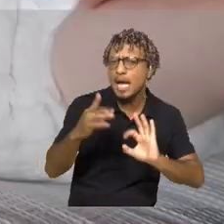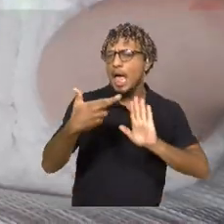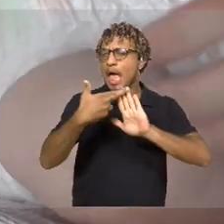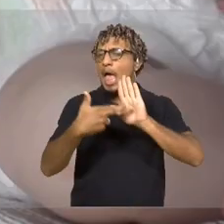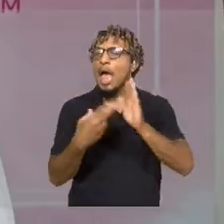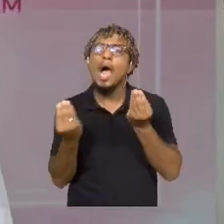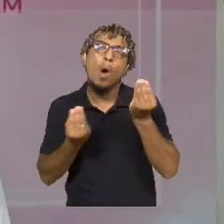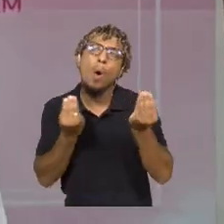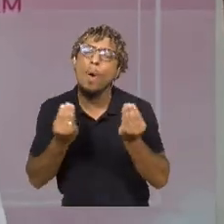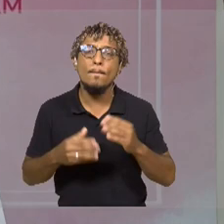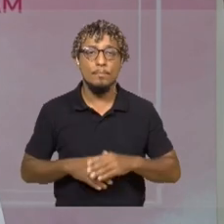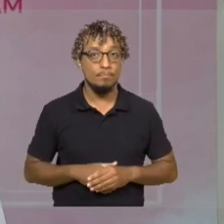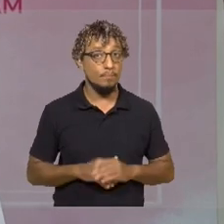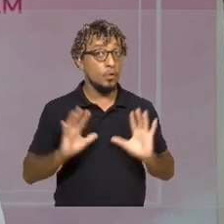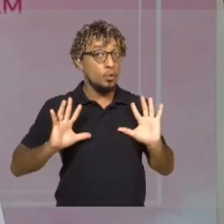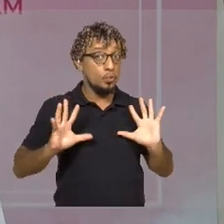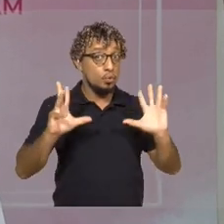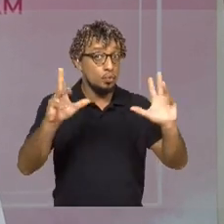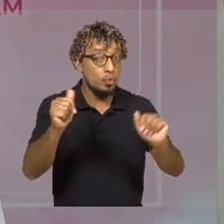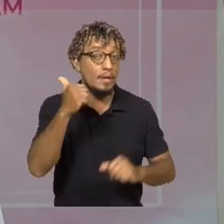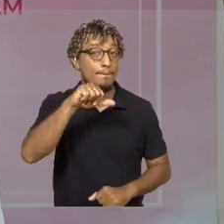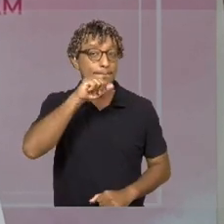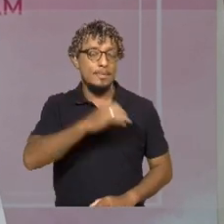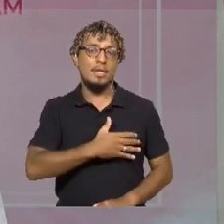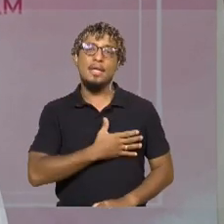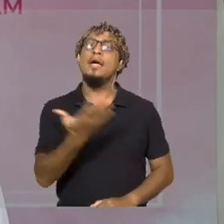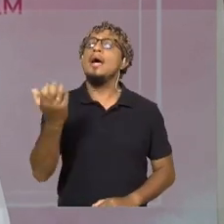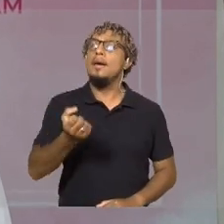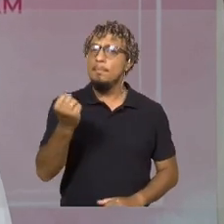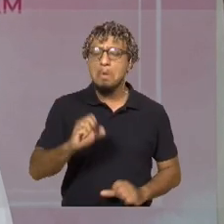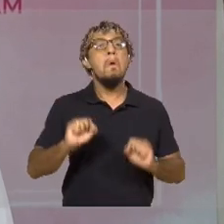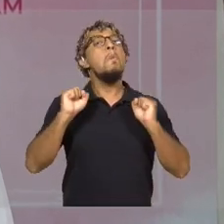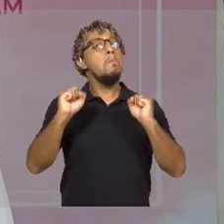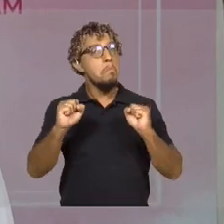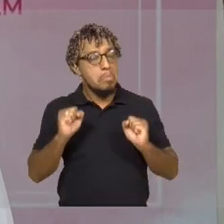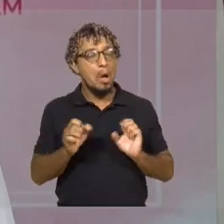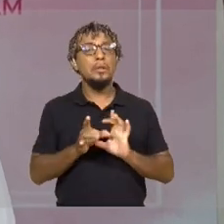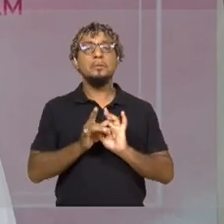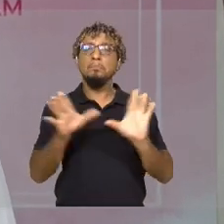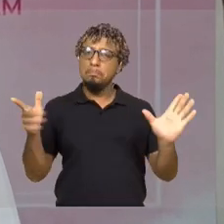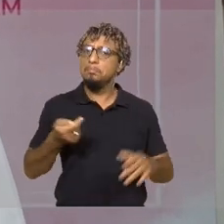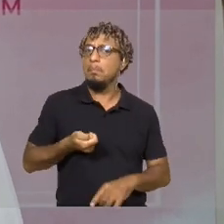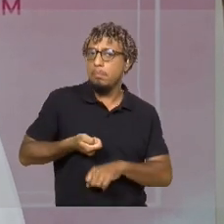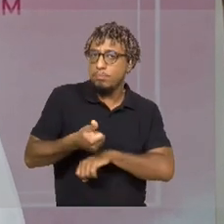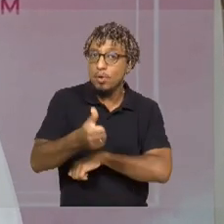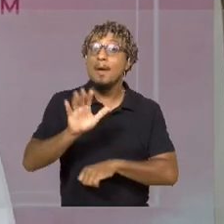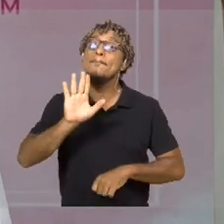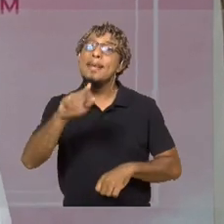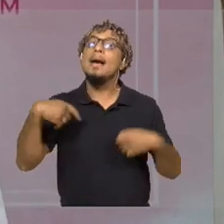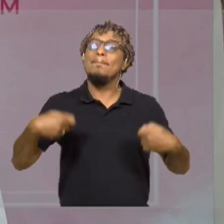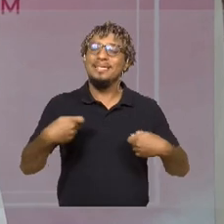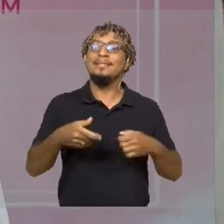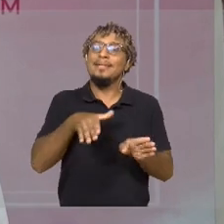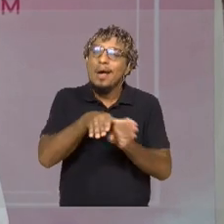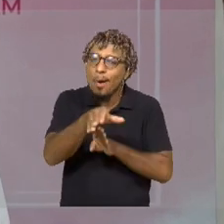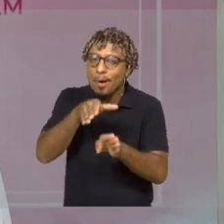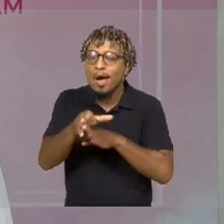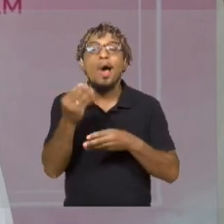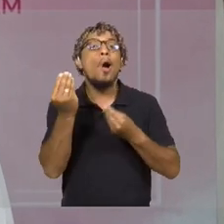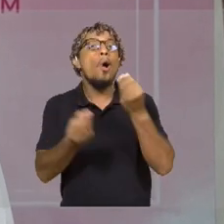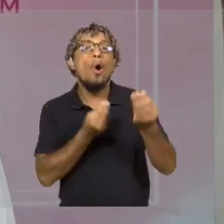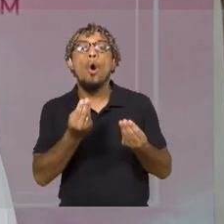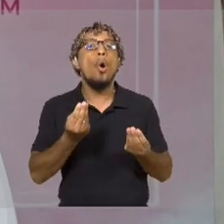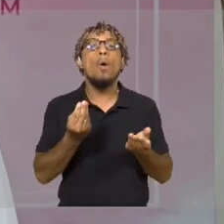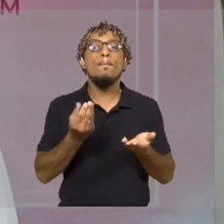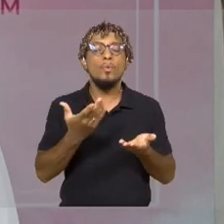essa coleta aconteça? Todas as mães que a amamentam, elas são potencialmente doadoras, mas elas precisam de orientações para fazer a coleta do leite